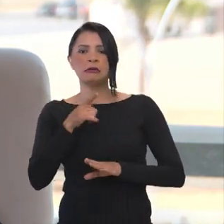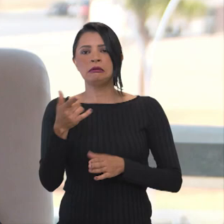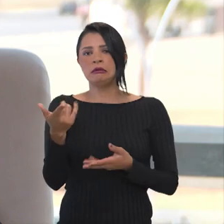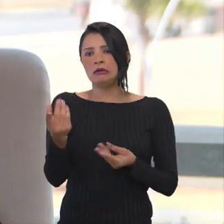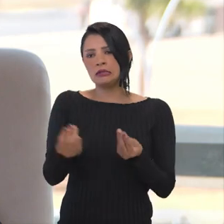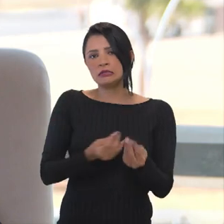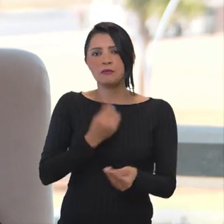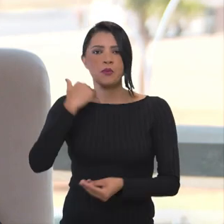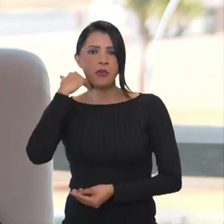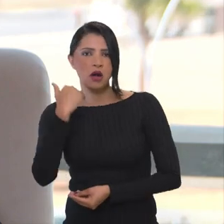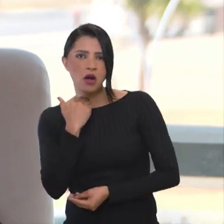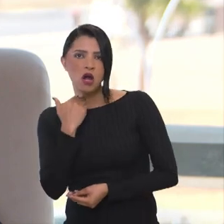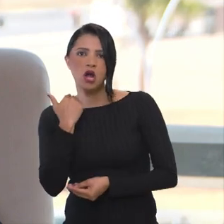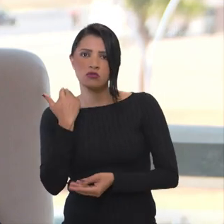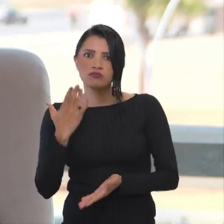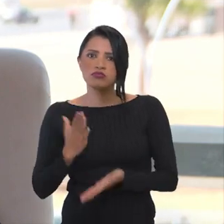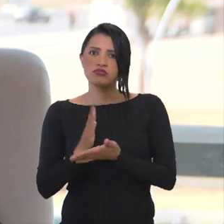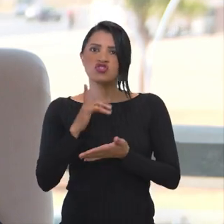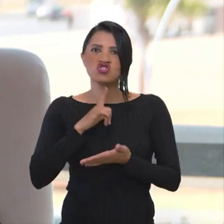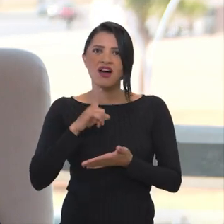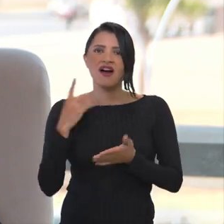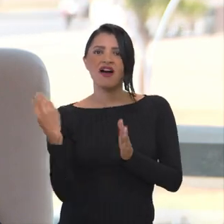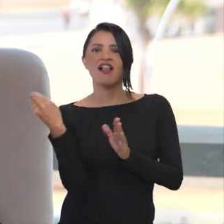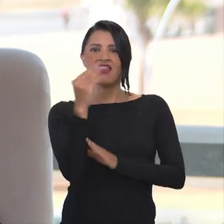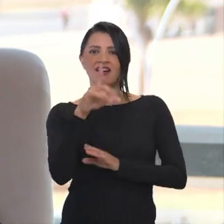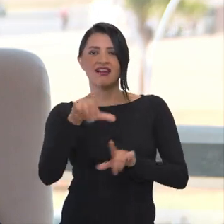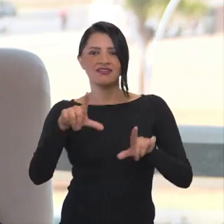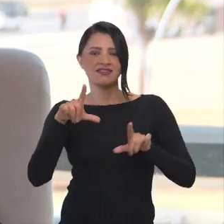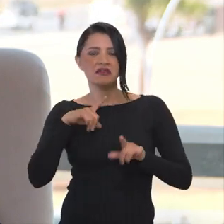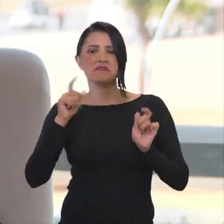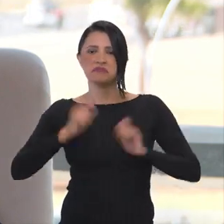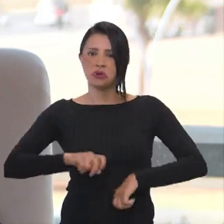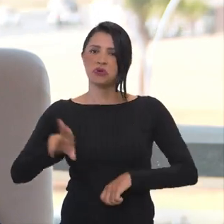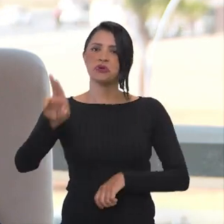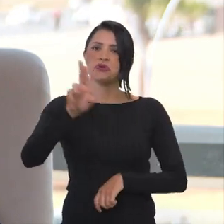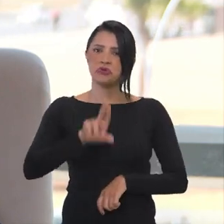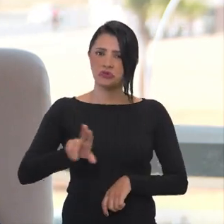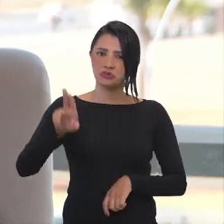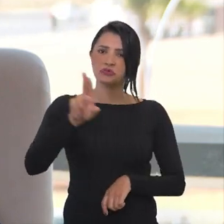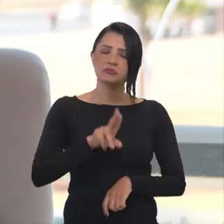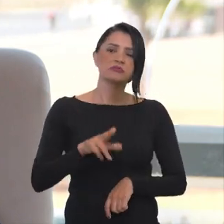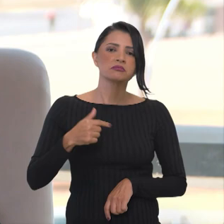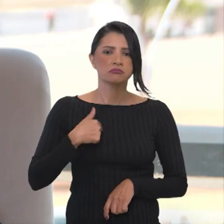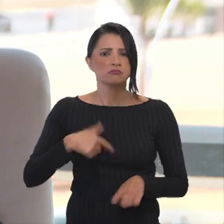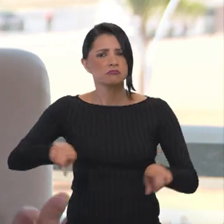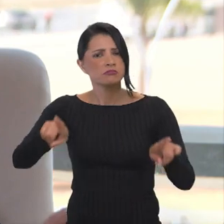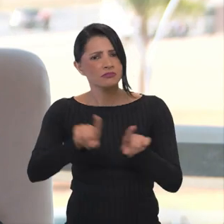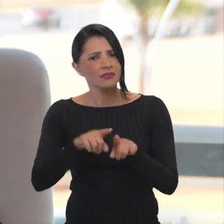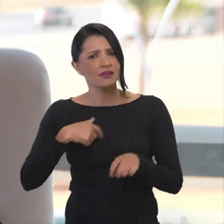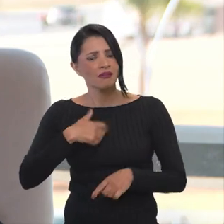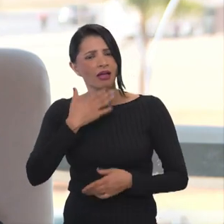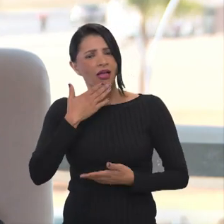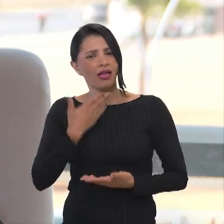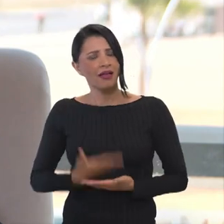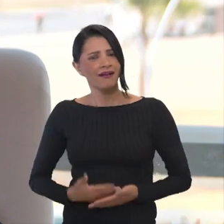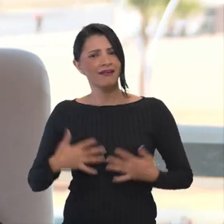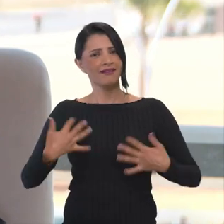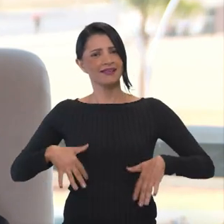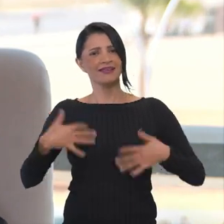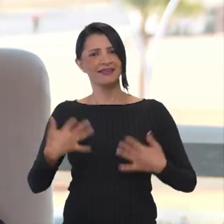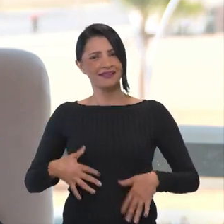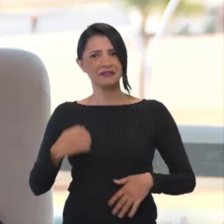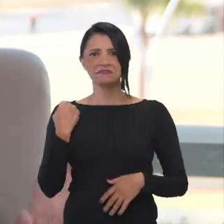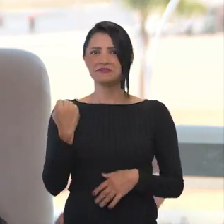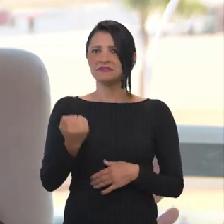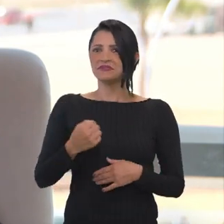vezes pela rede bancária, que já também é muito digital no Brasil, e podem utilizar. E, assim, eu fiquei muito impressionada